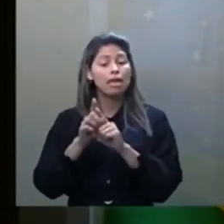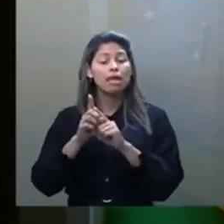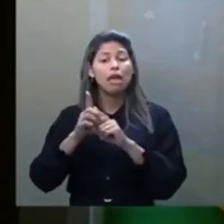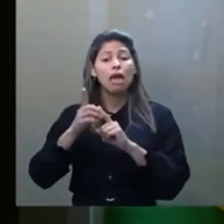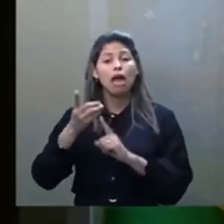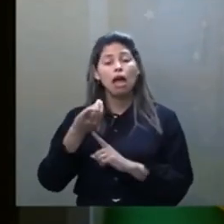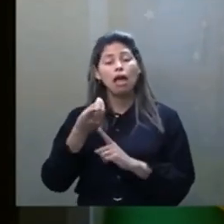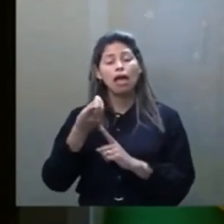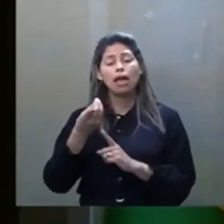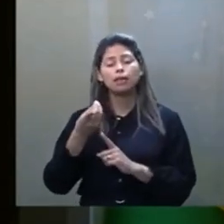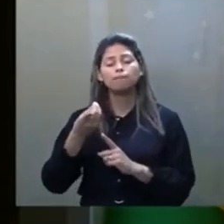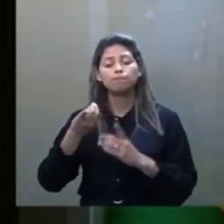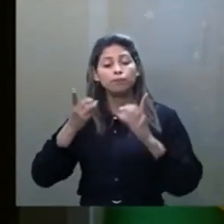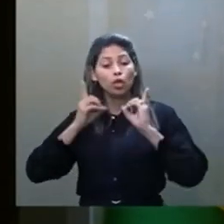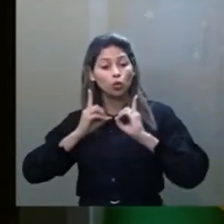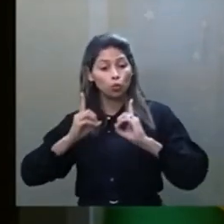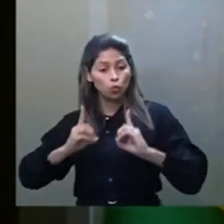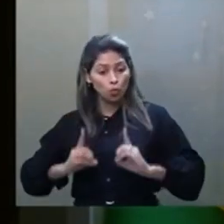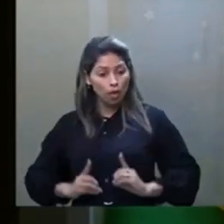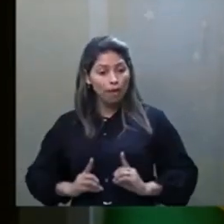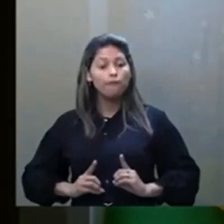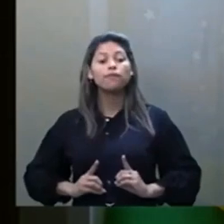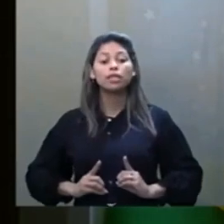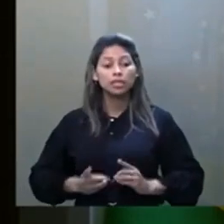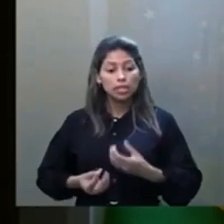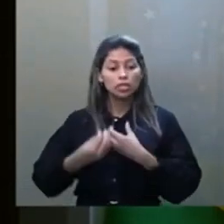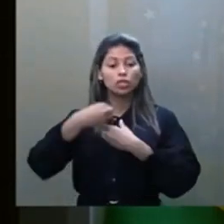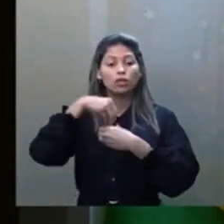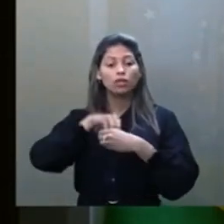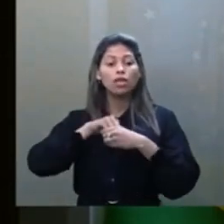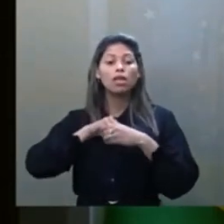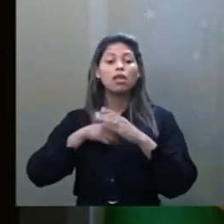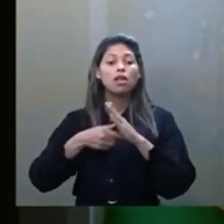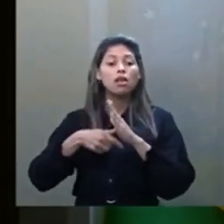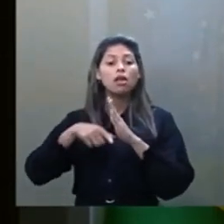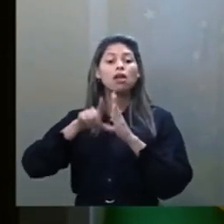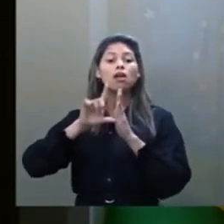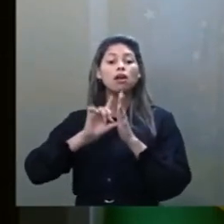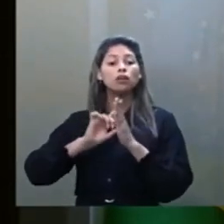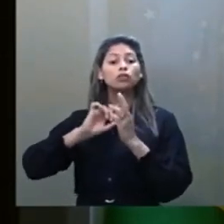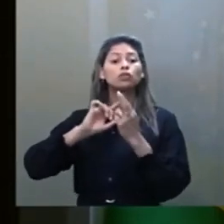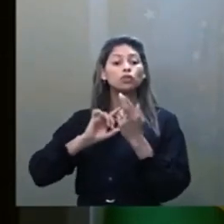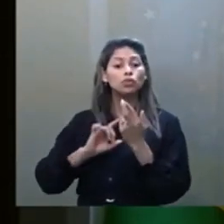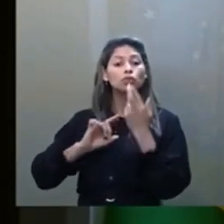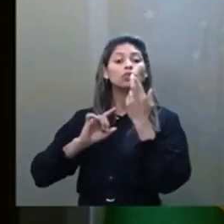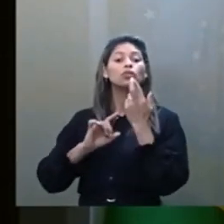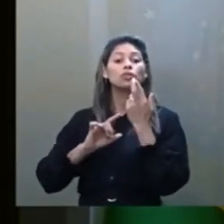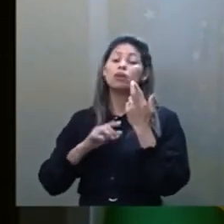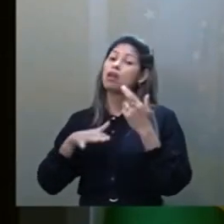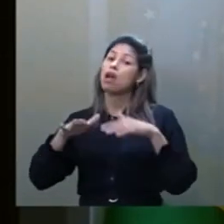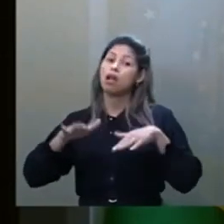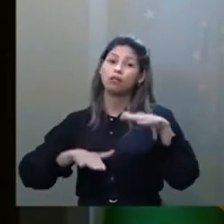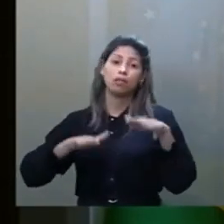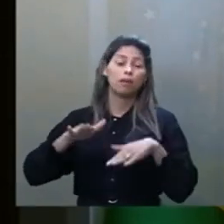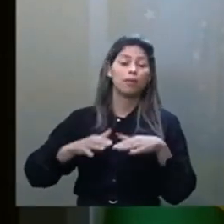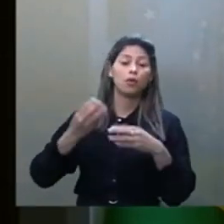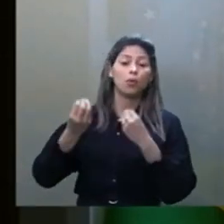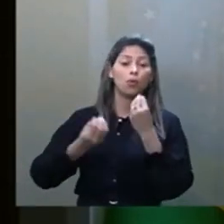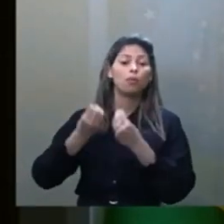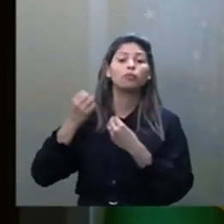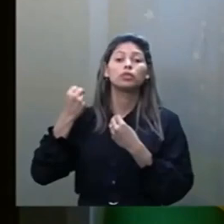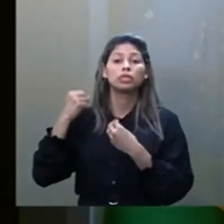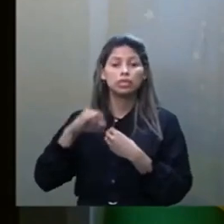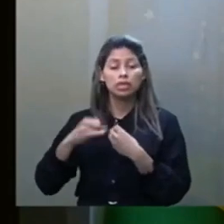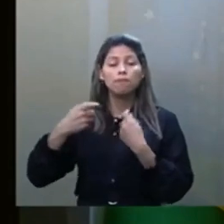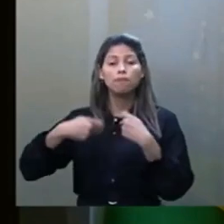epilepsia secundária, o idiotismo, a legião de nascença e muitos outros recursos angustiosos, embora mais necessários.